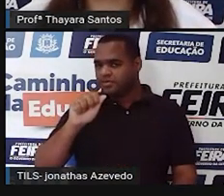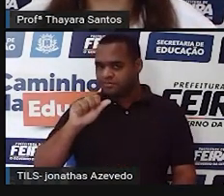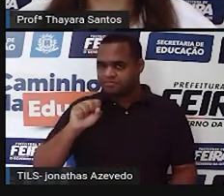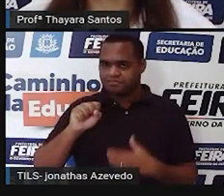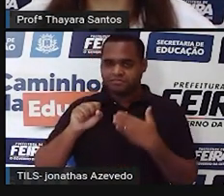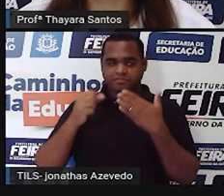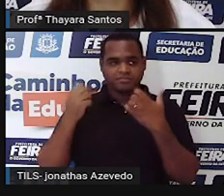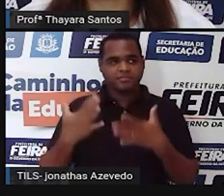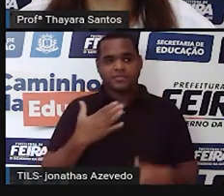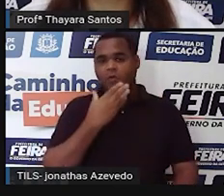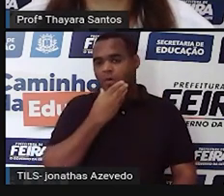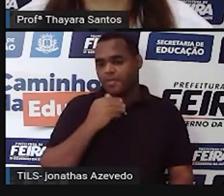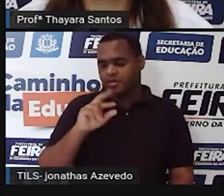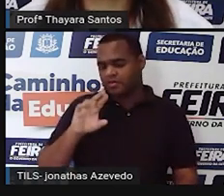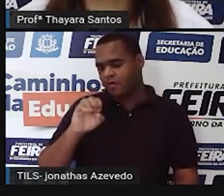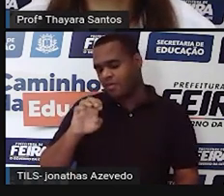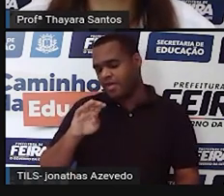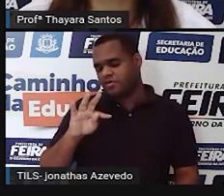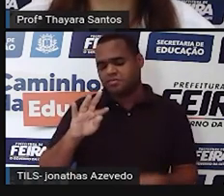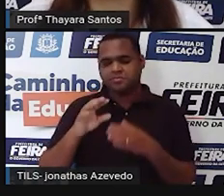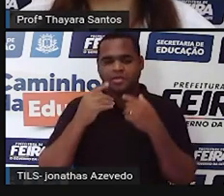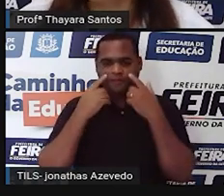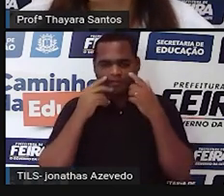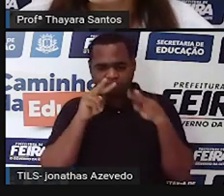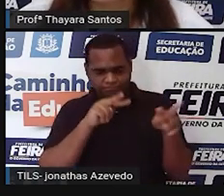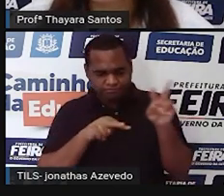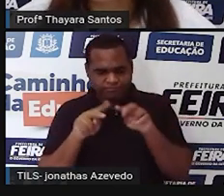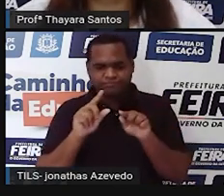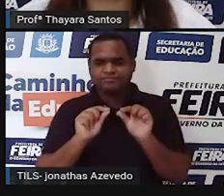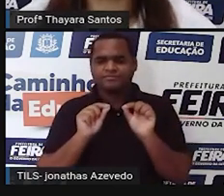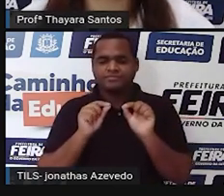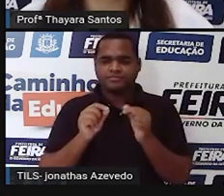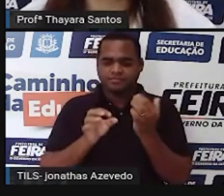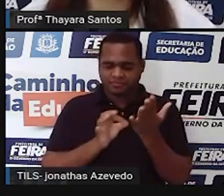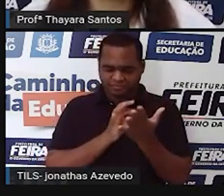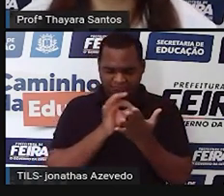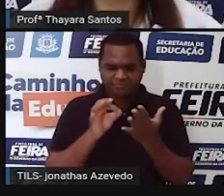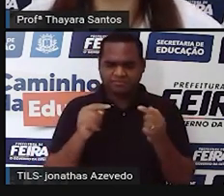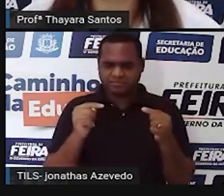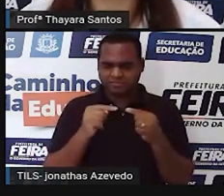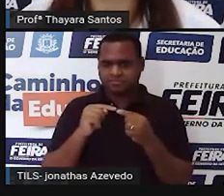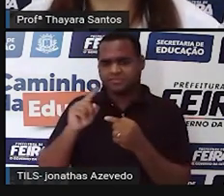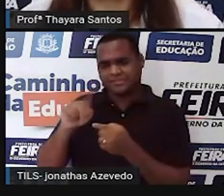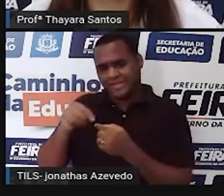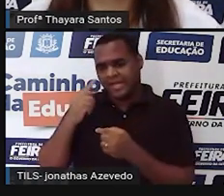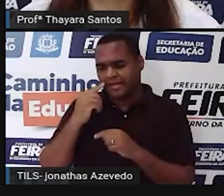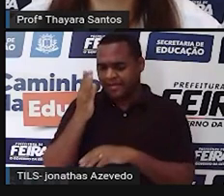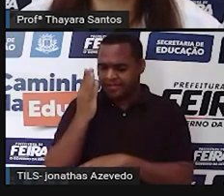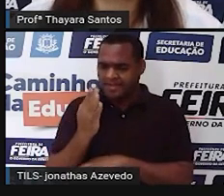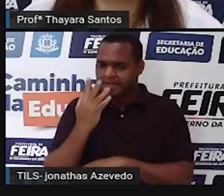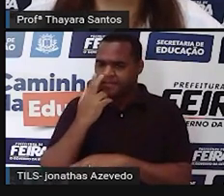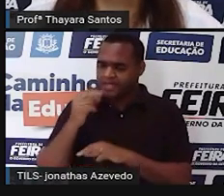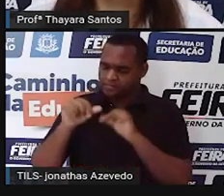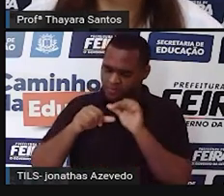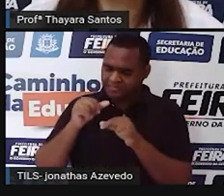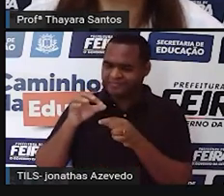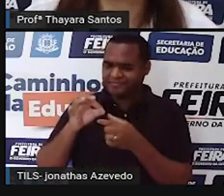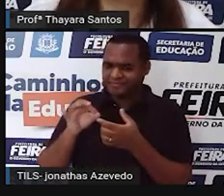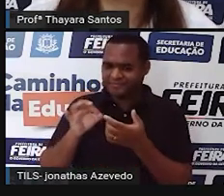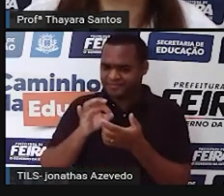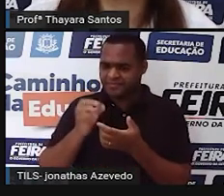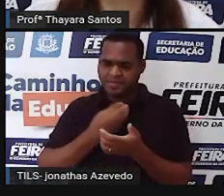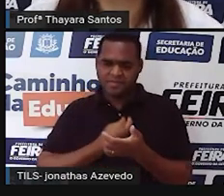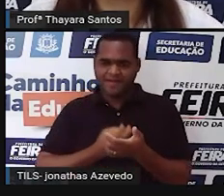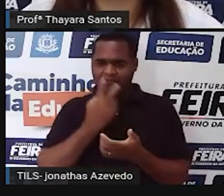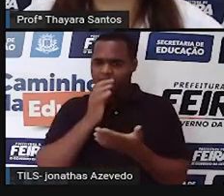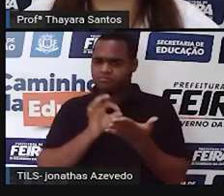o que Robert Hooke estava observando aqui não era a célula em si. Porque a cortiça é um pedaço de madeira morta, então a célula já não estaria